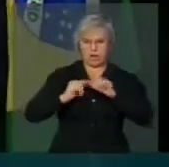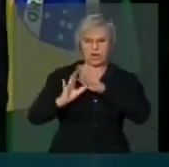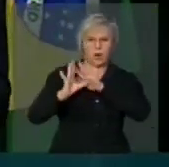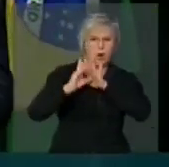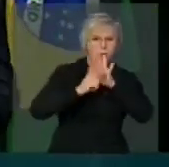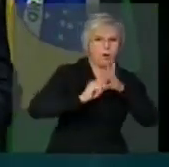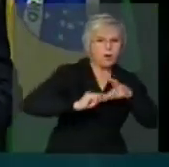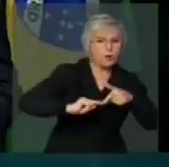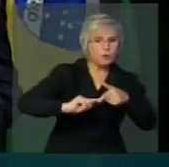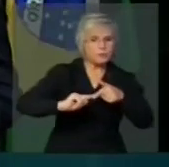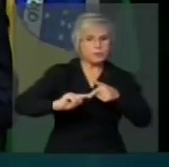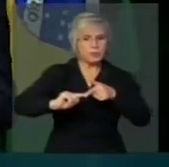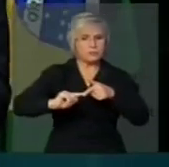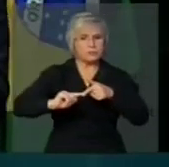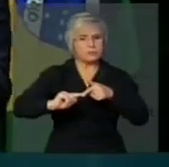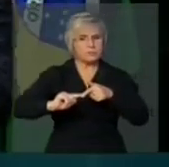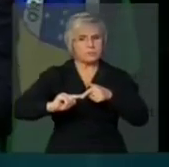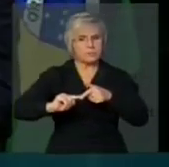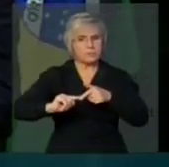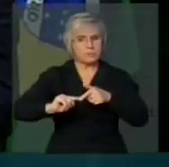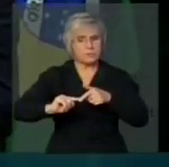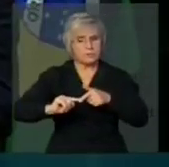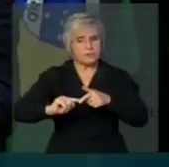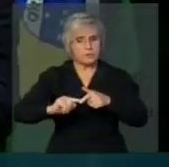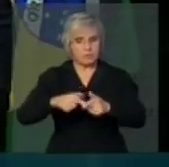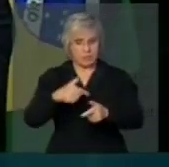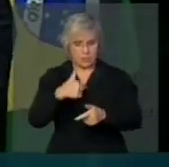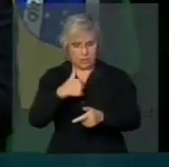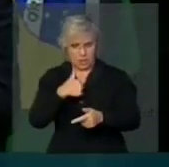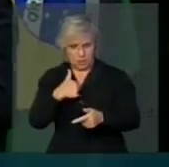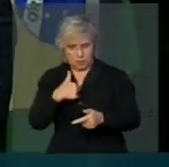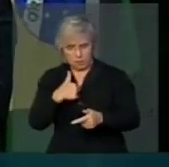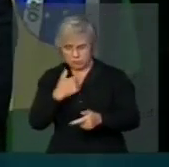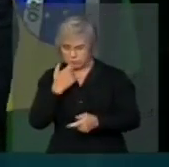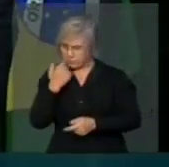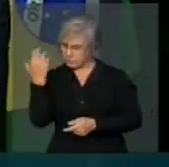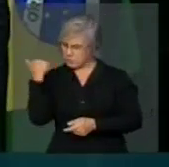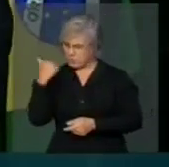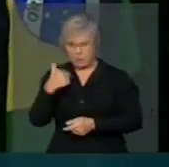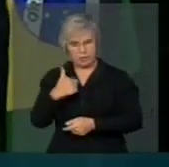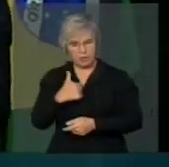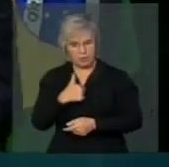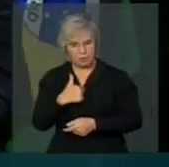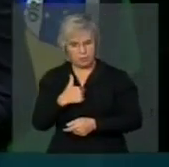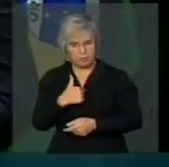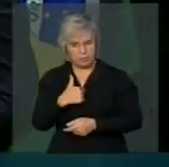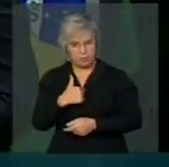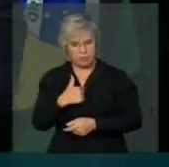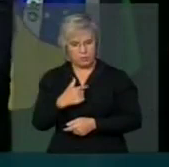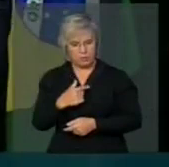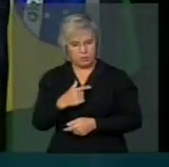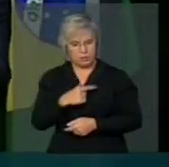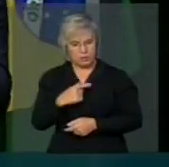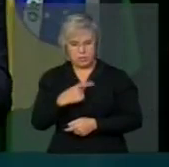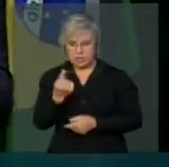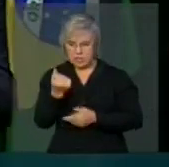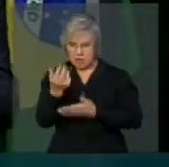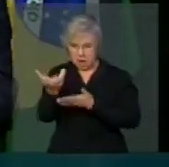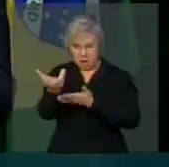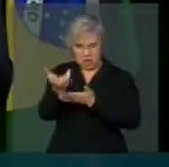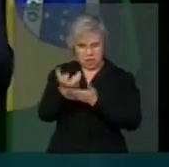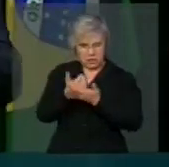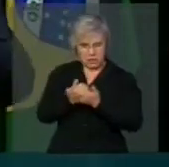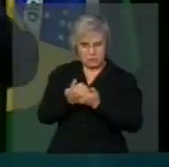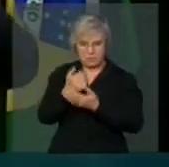corrupção que eu teria, senhor presidente, concluo, que eu teria recebido